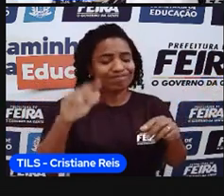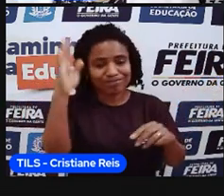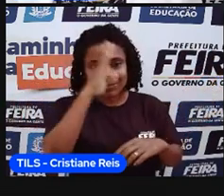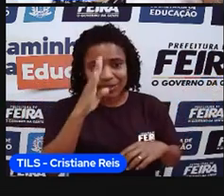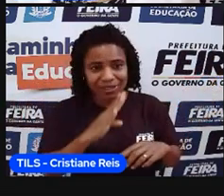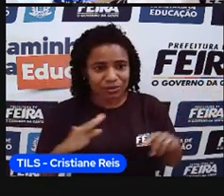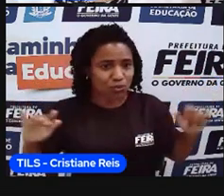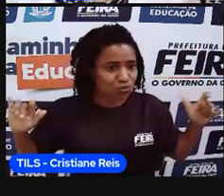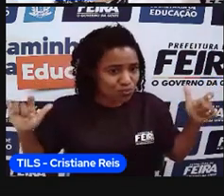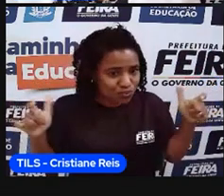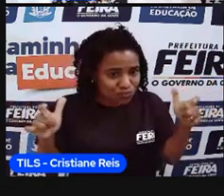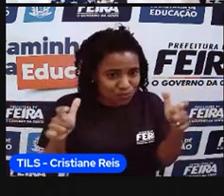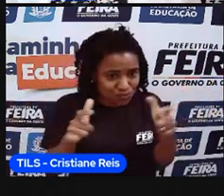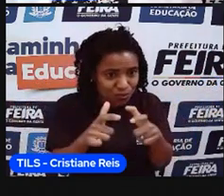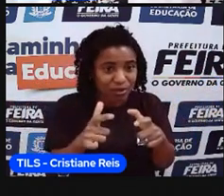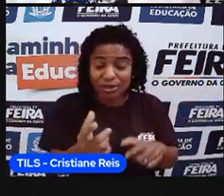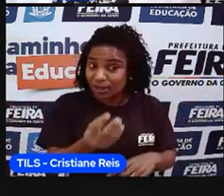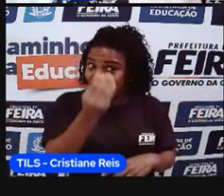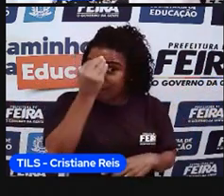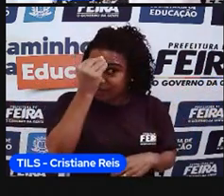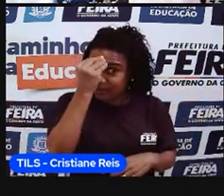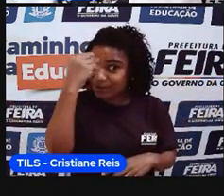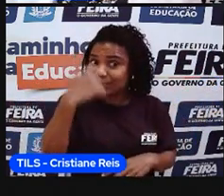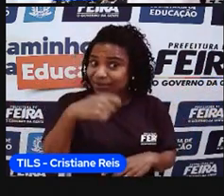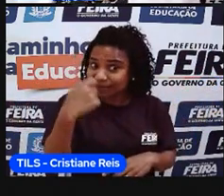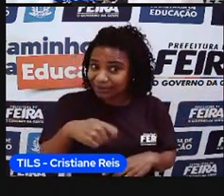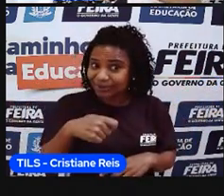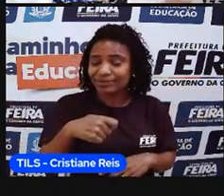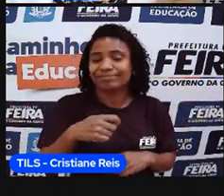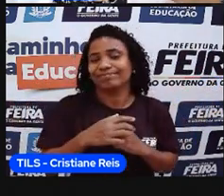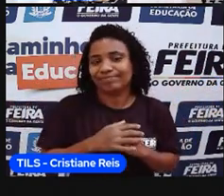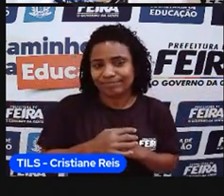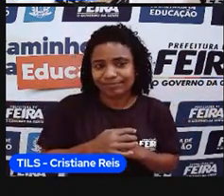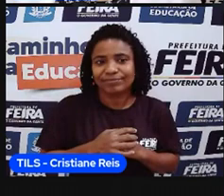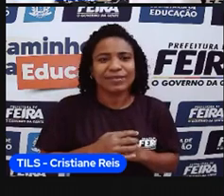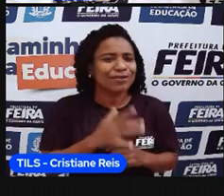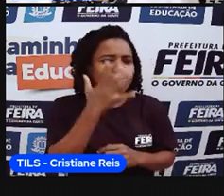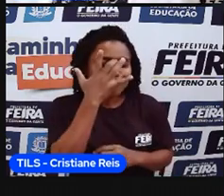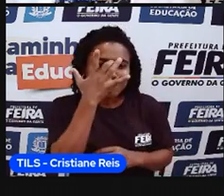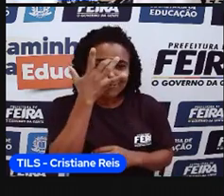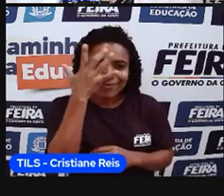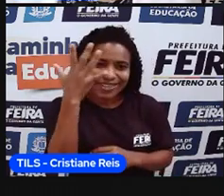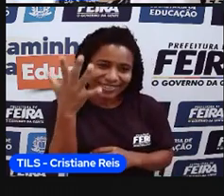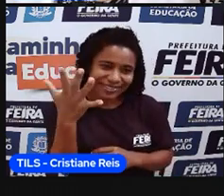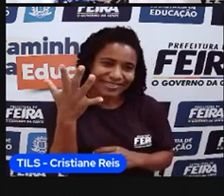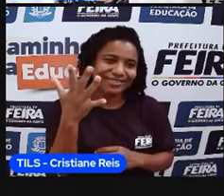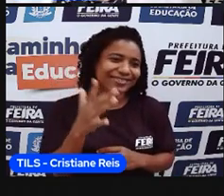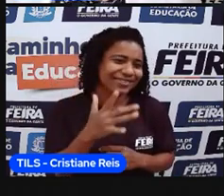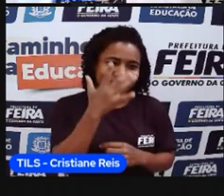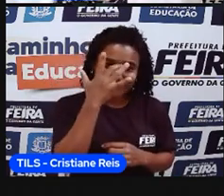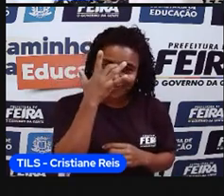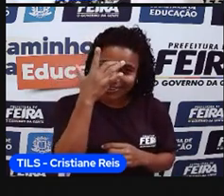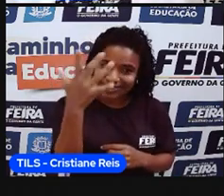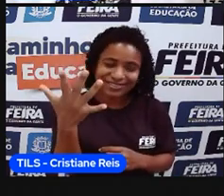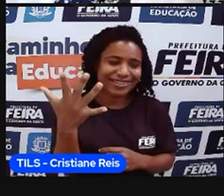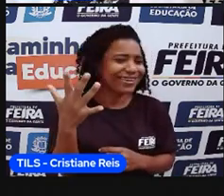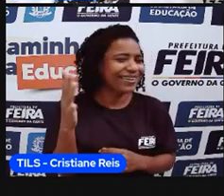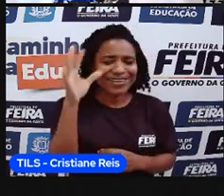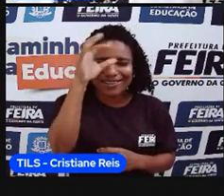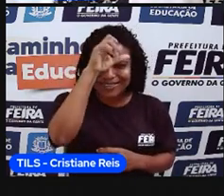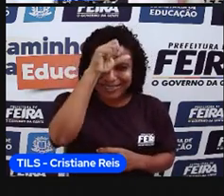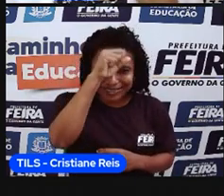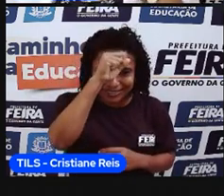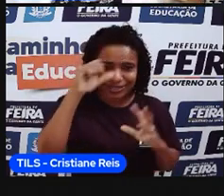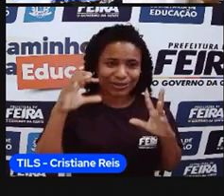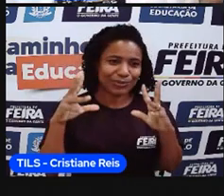510 mil em fração. E aí, consequentemente, tudo muito fácil. Eu sei que vocês vão tirar de letra nessa aula e vão